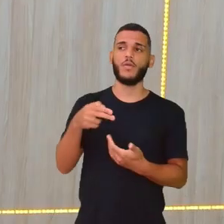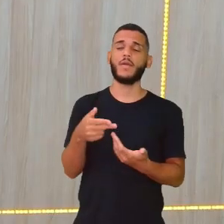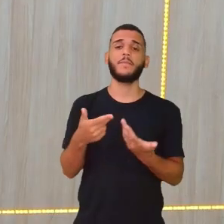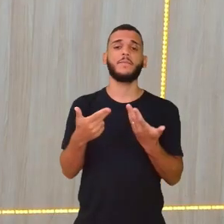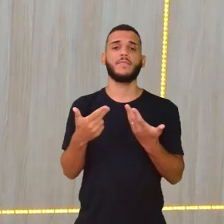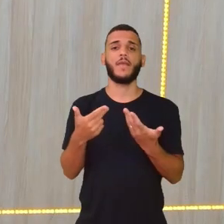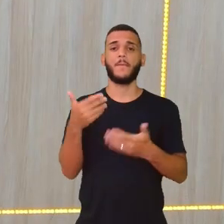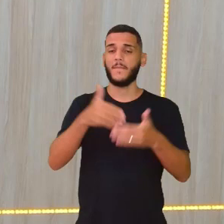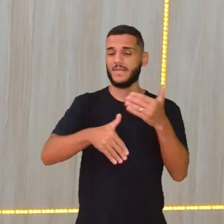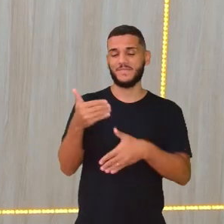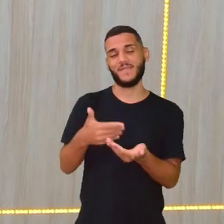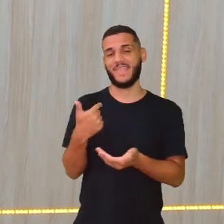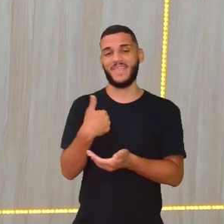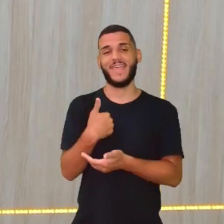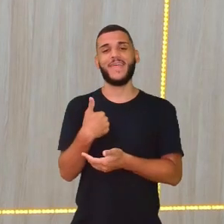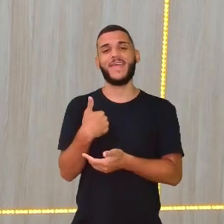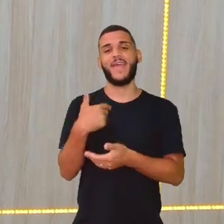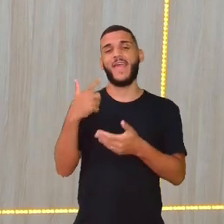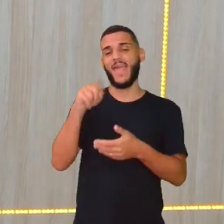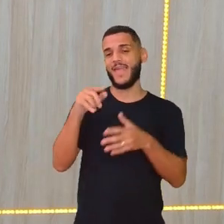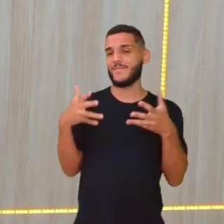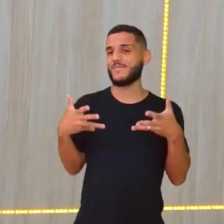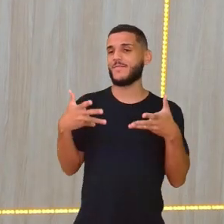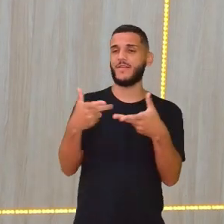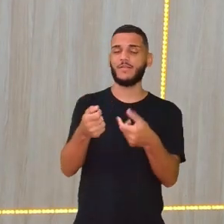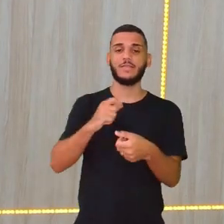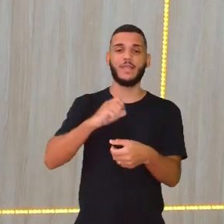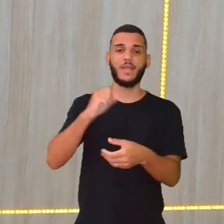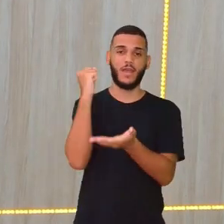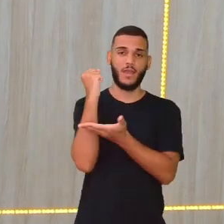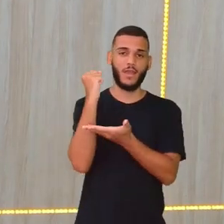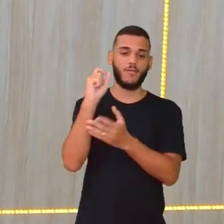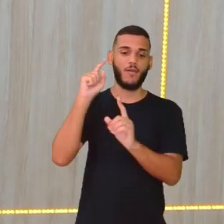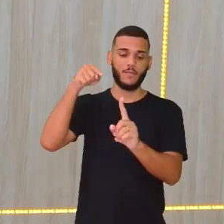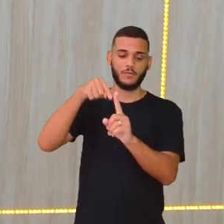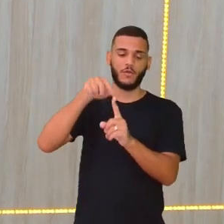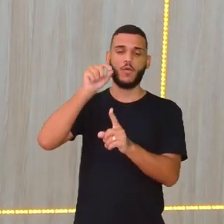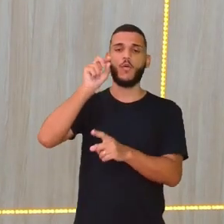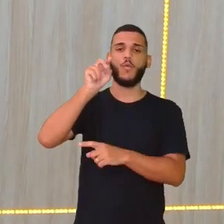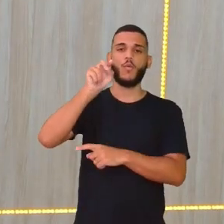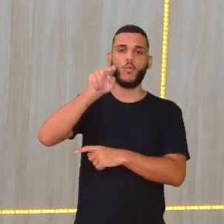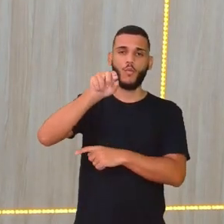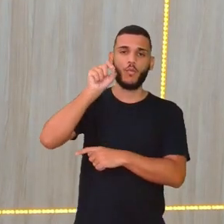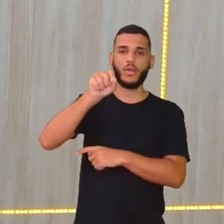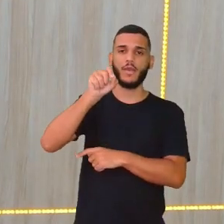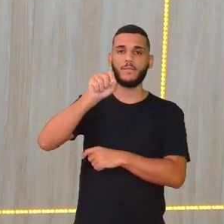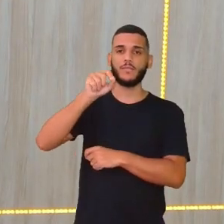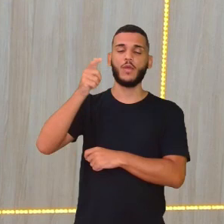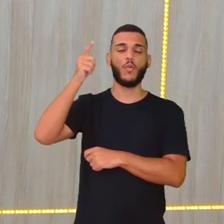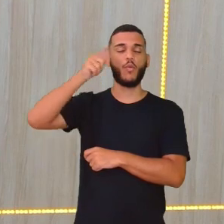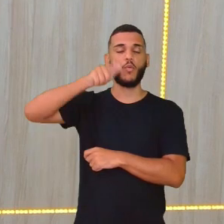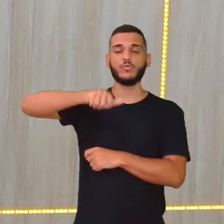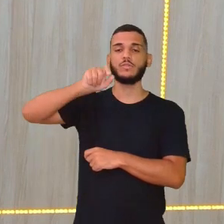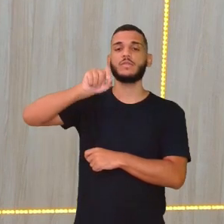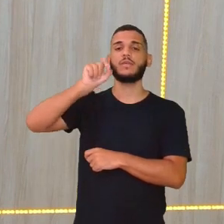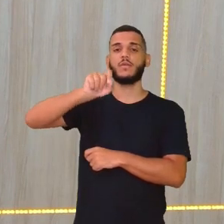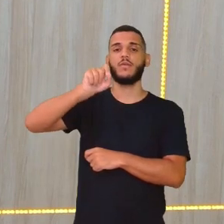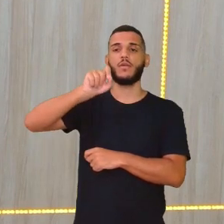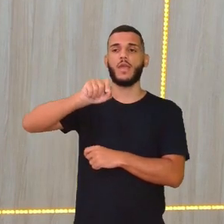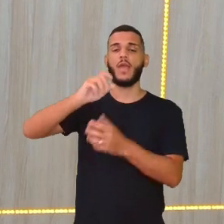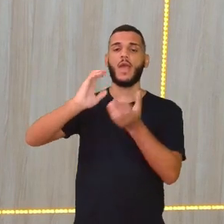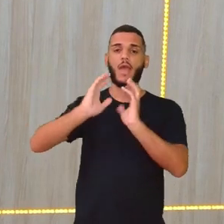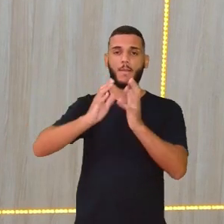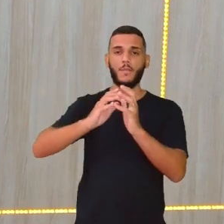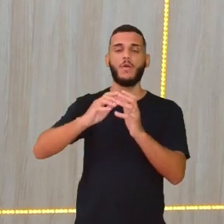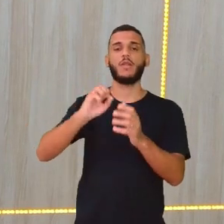Mas é maravilhoso. Então, tem lá a garrafa. O objetivo é você acertar a bola e derrubar a garrafa do